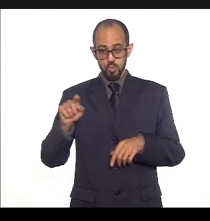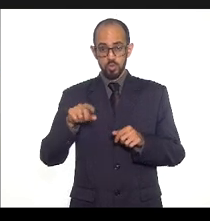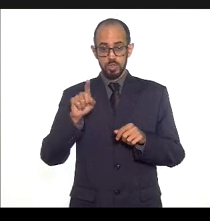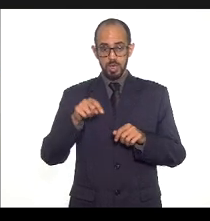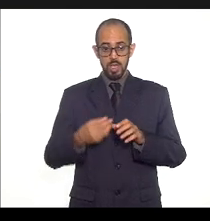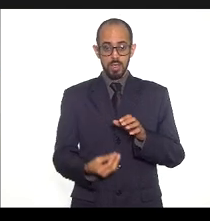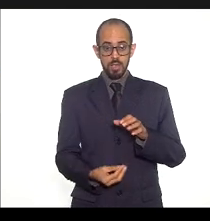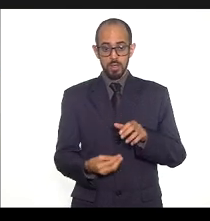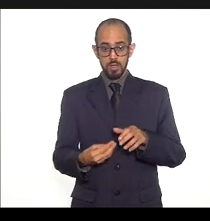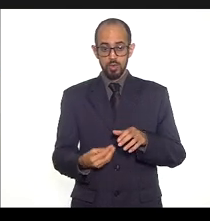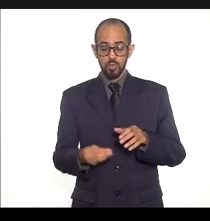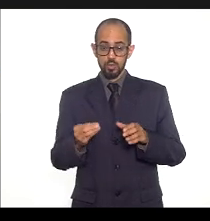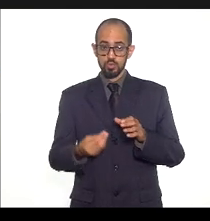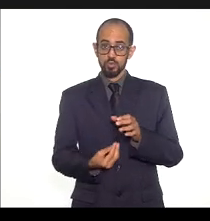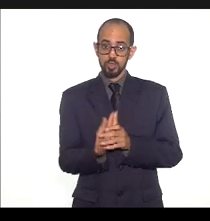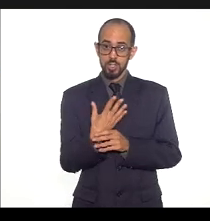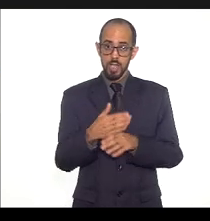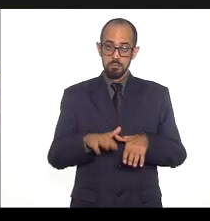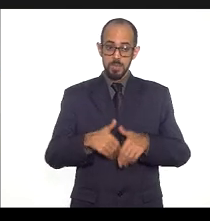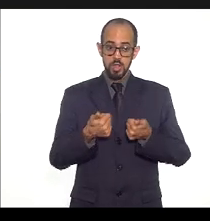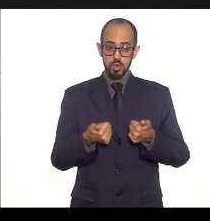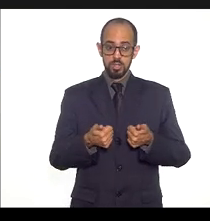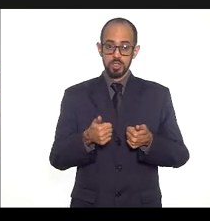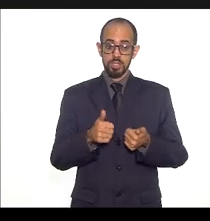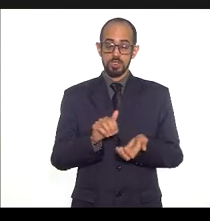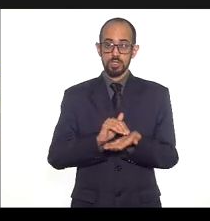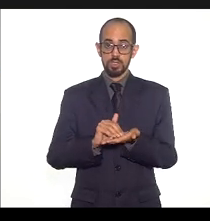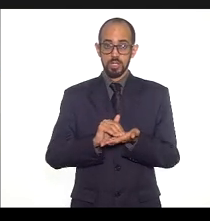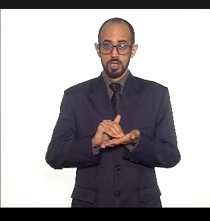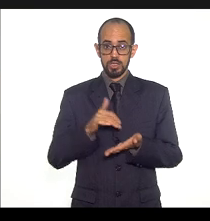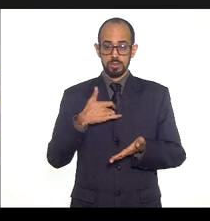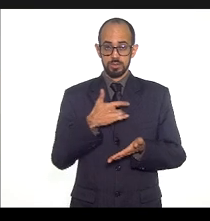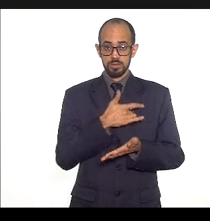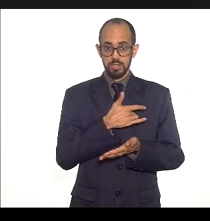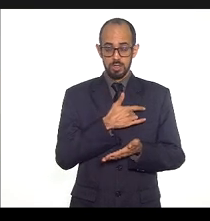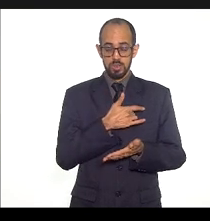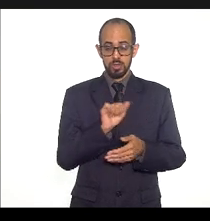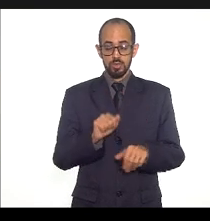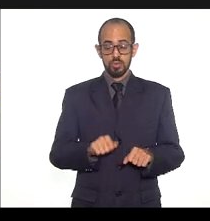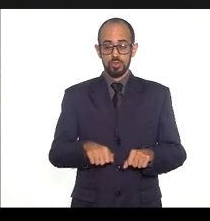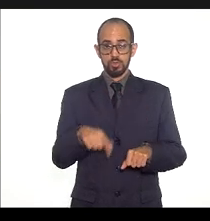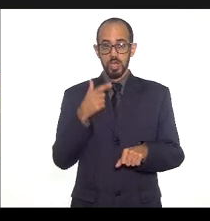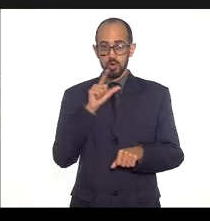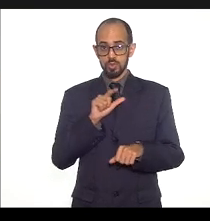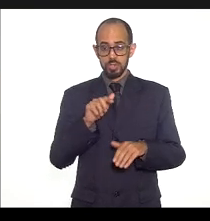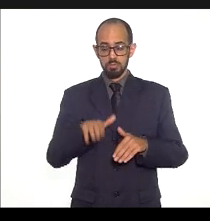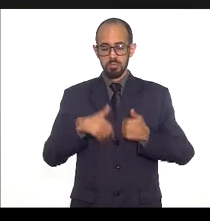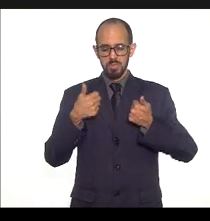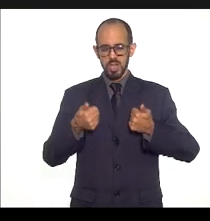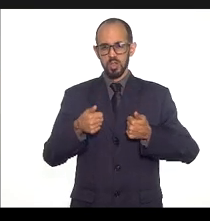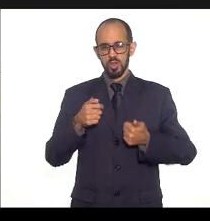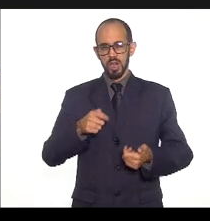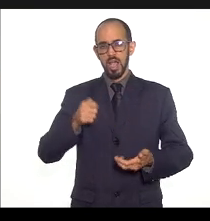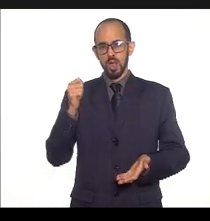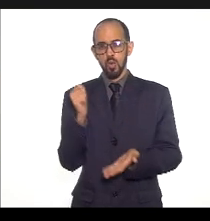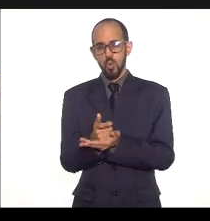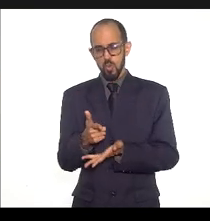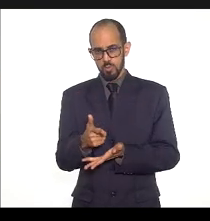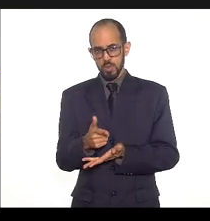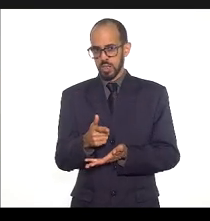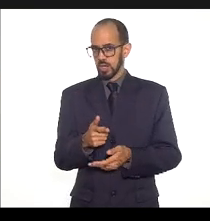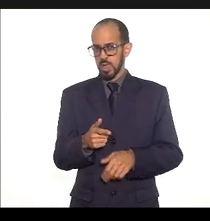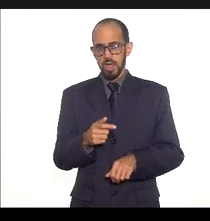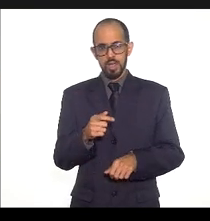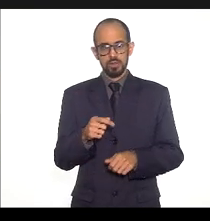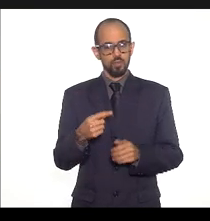processos de aquisição no âmbito da SESRJ com o objetivo de aumentar a eficiência do procedimento de aquisição de itens não foi